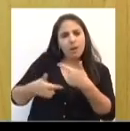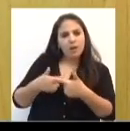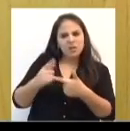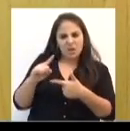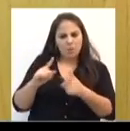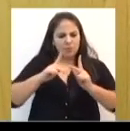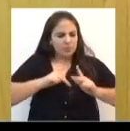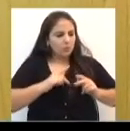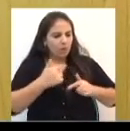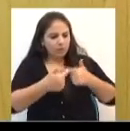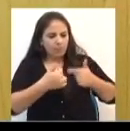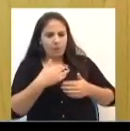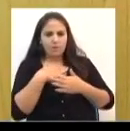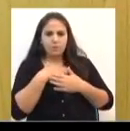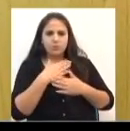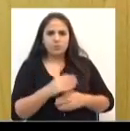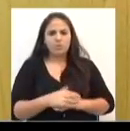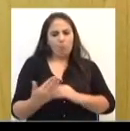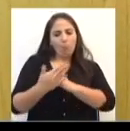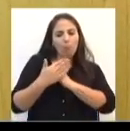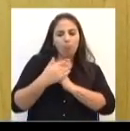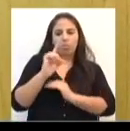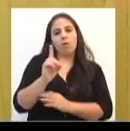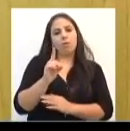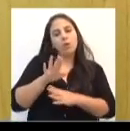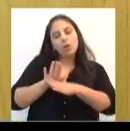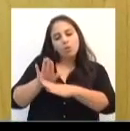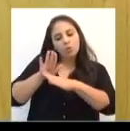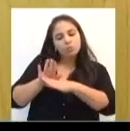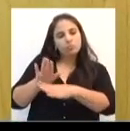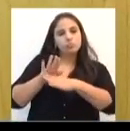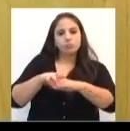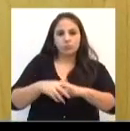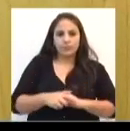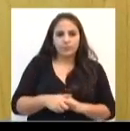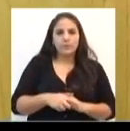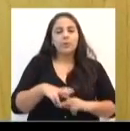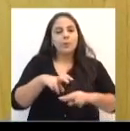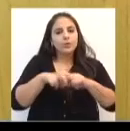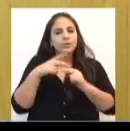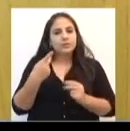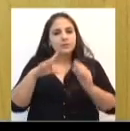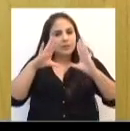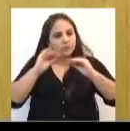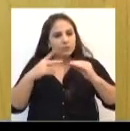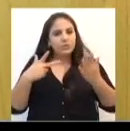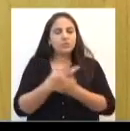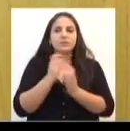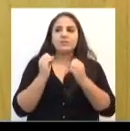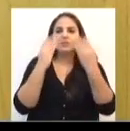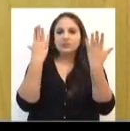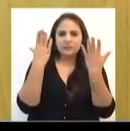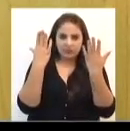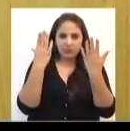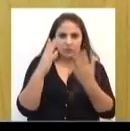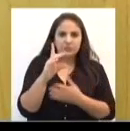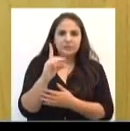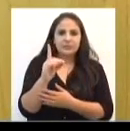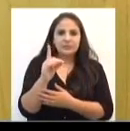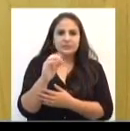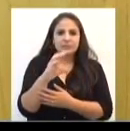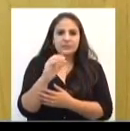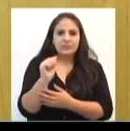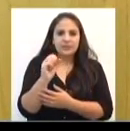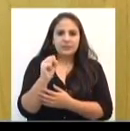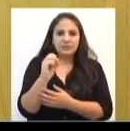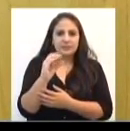E nesta noite, também acontece a celebração da instituição do sacerdócio, onde se nós